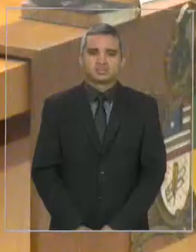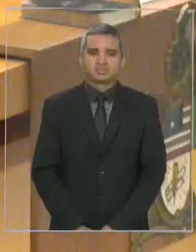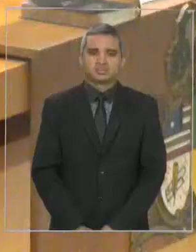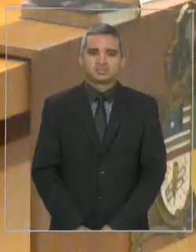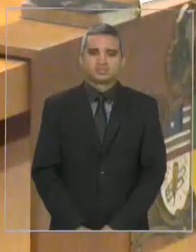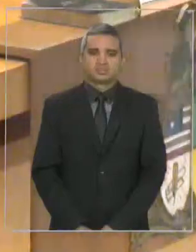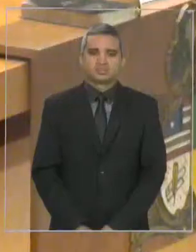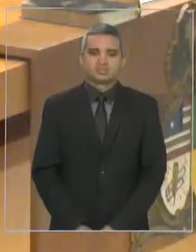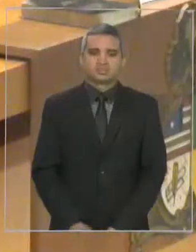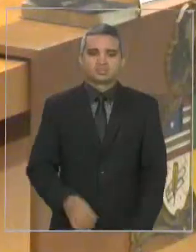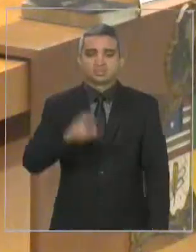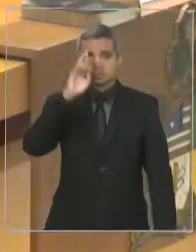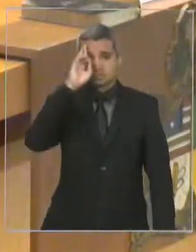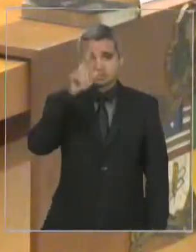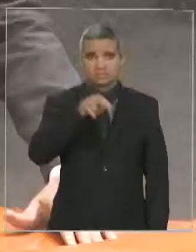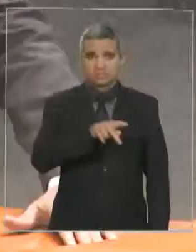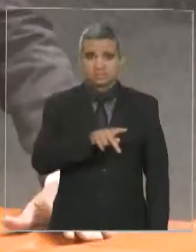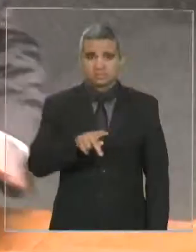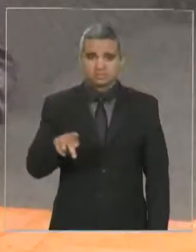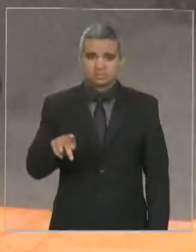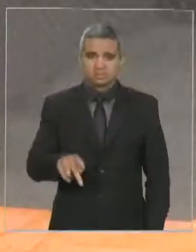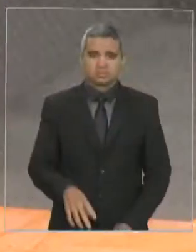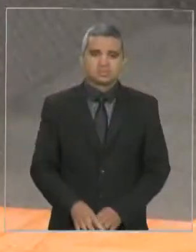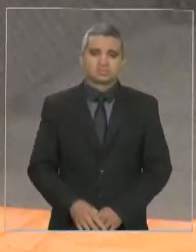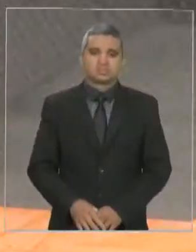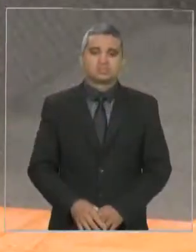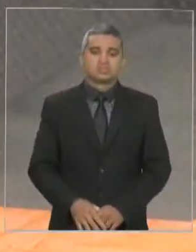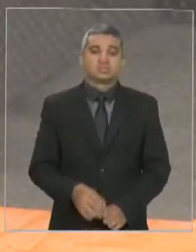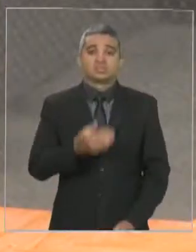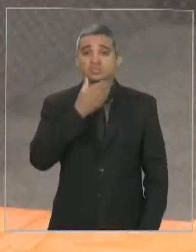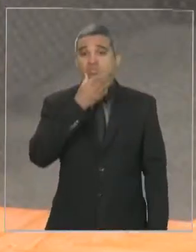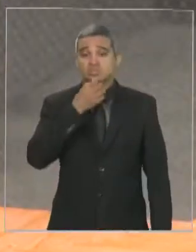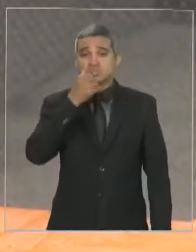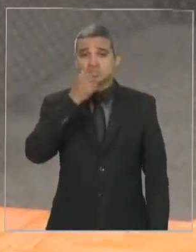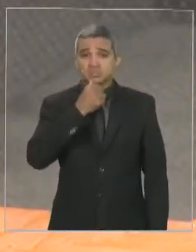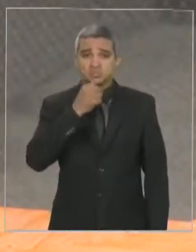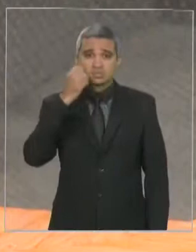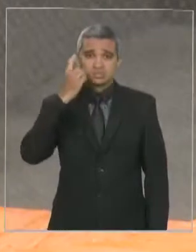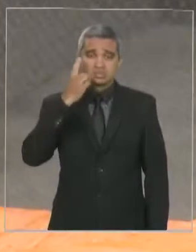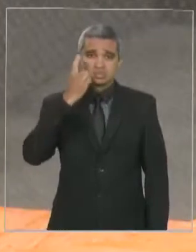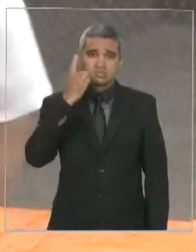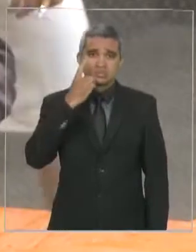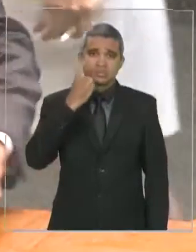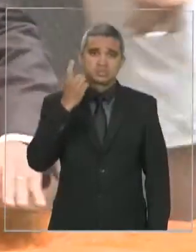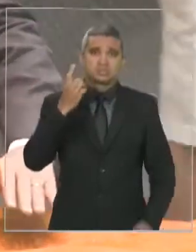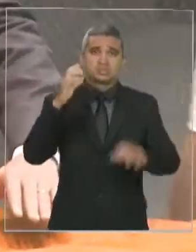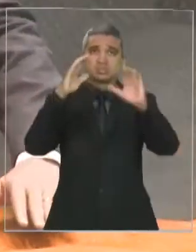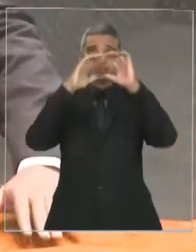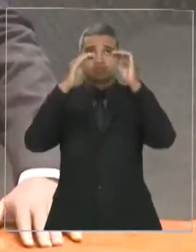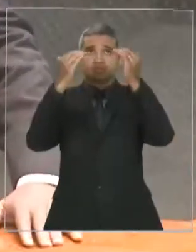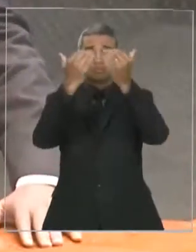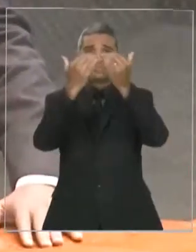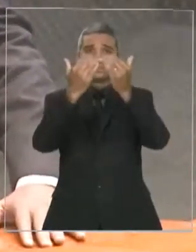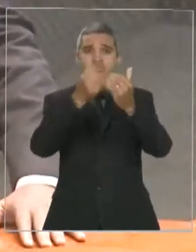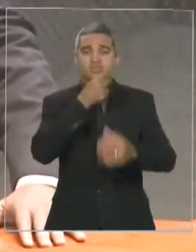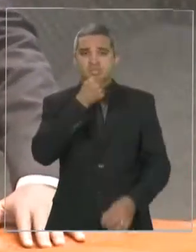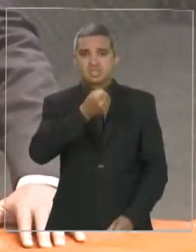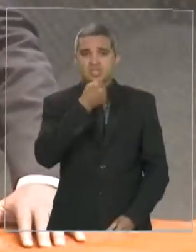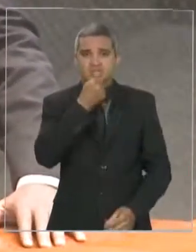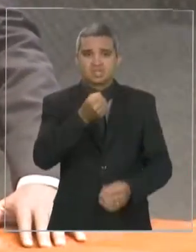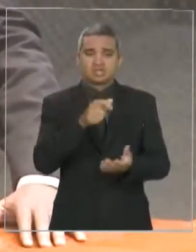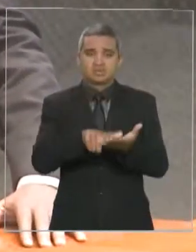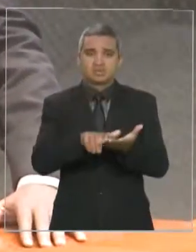Senhor Presidente, senhoras e senhores deputados, galeria, imprensa,